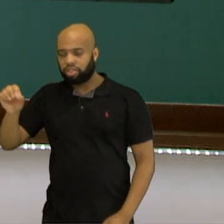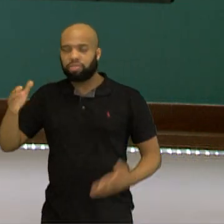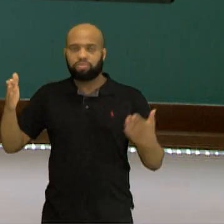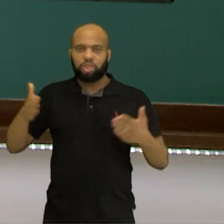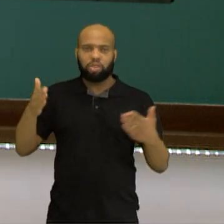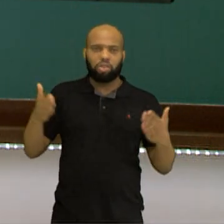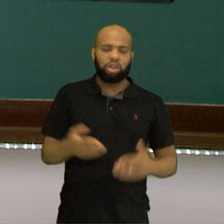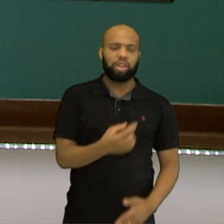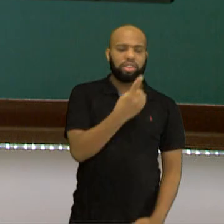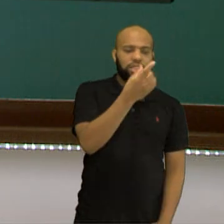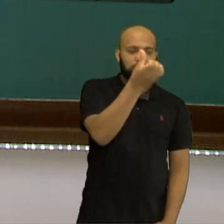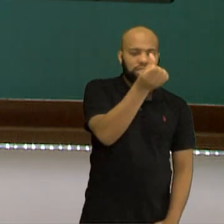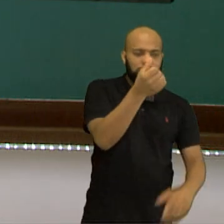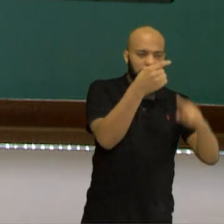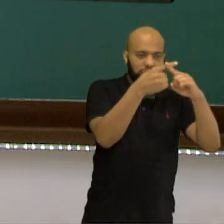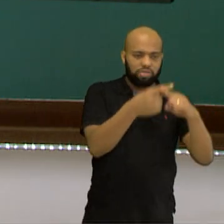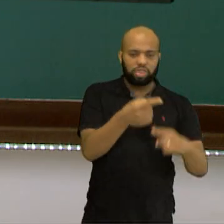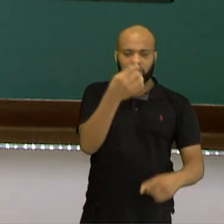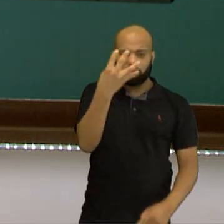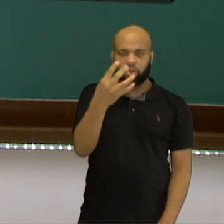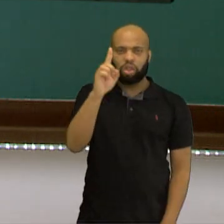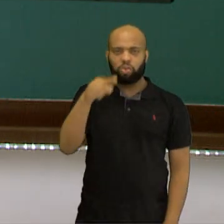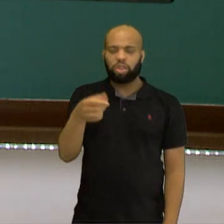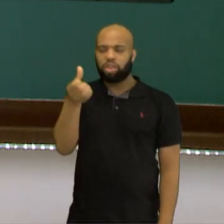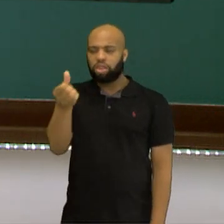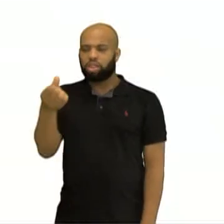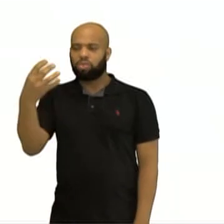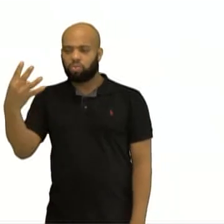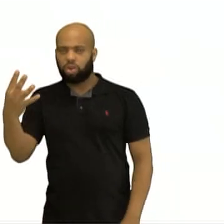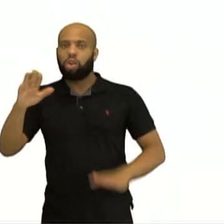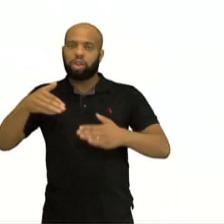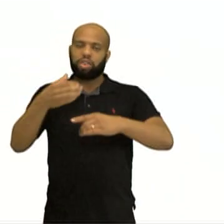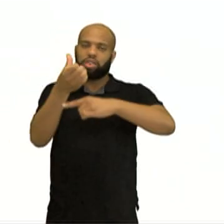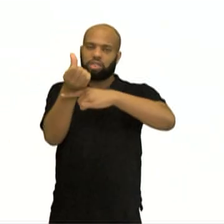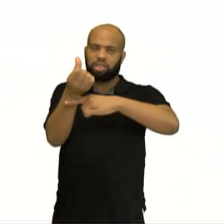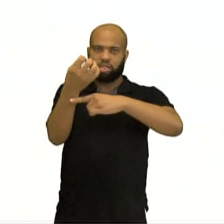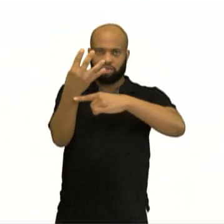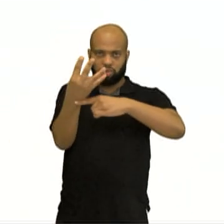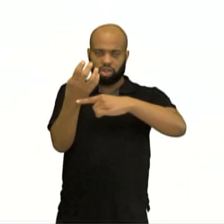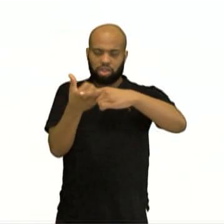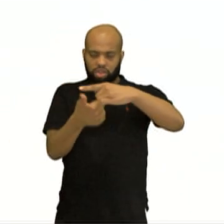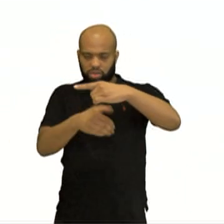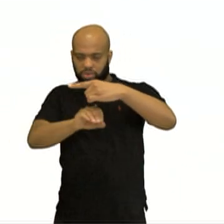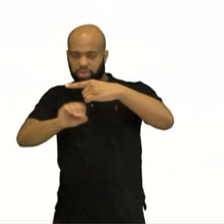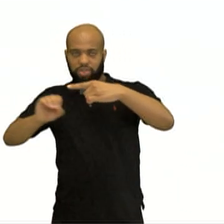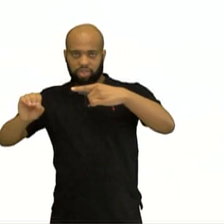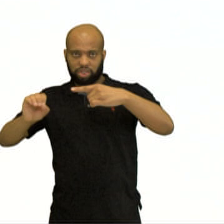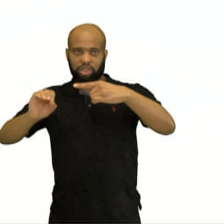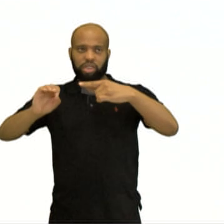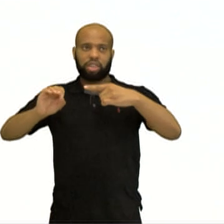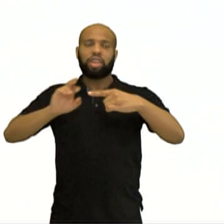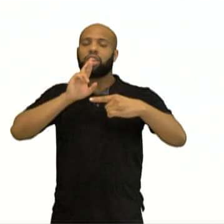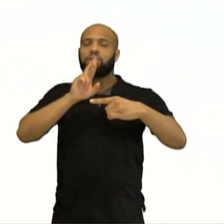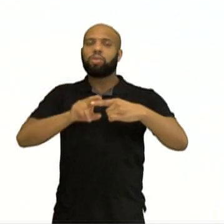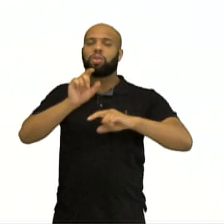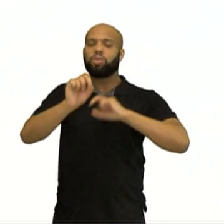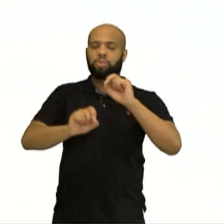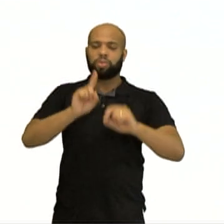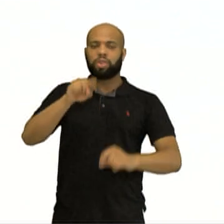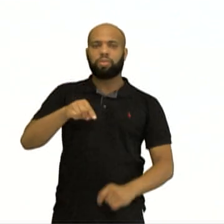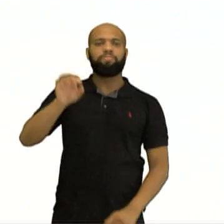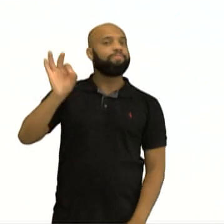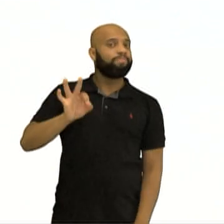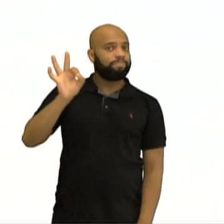é o quê? 64. Então, fica 64 sobre 100. E 64 sobre 100 é quantos